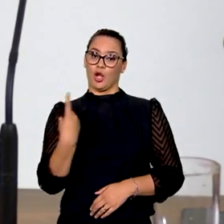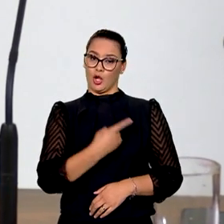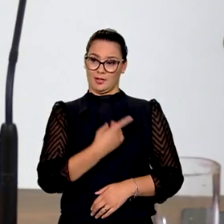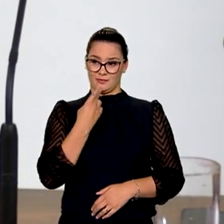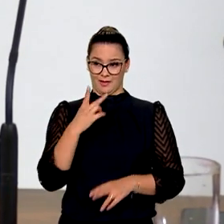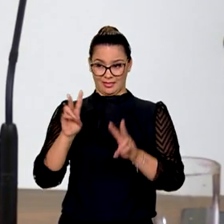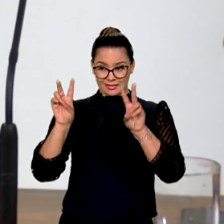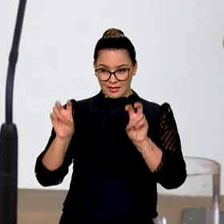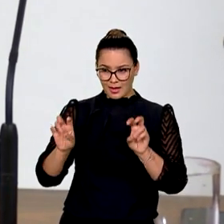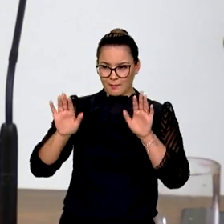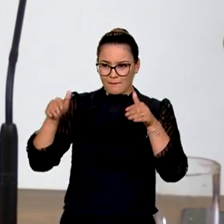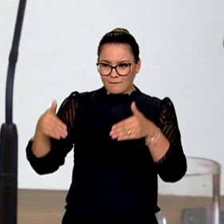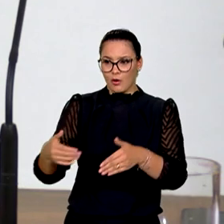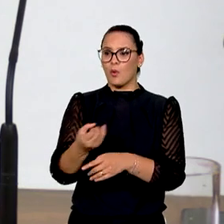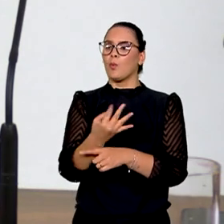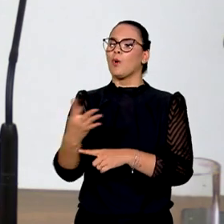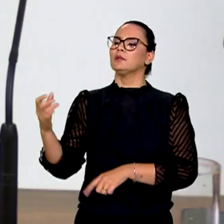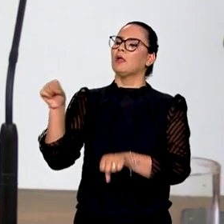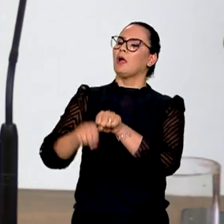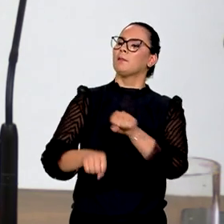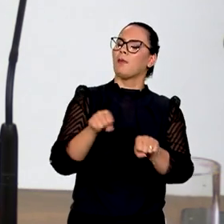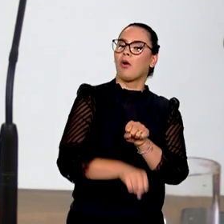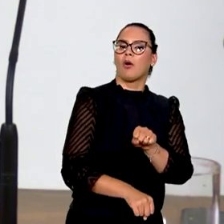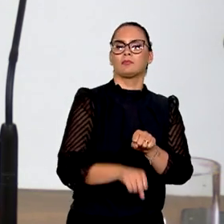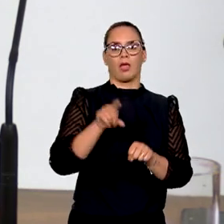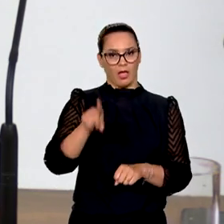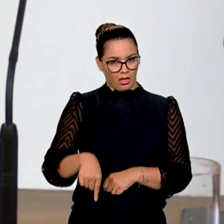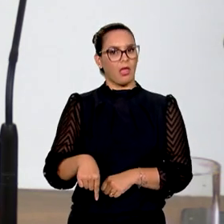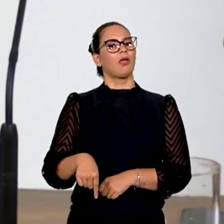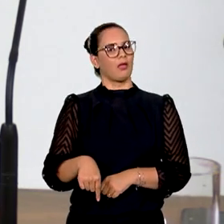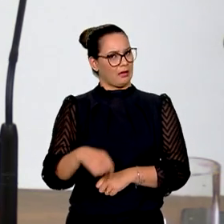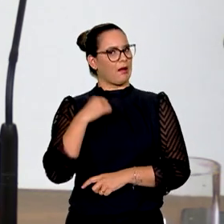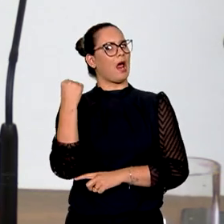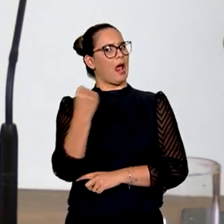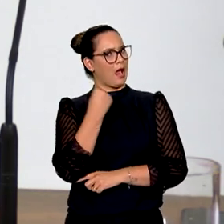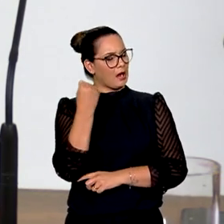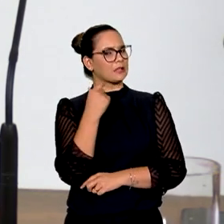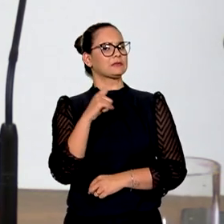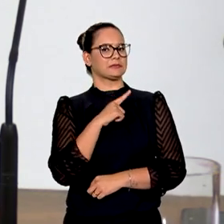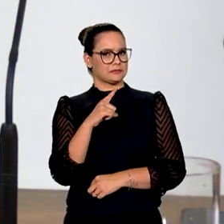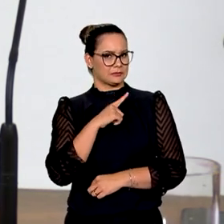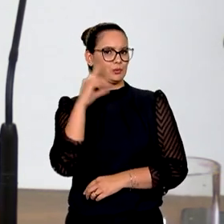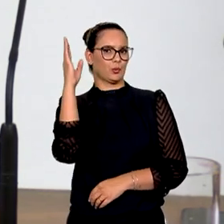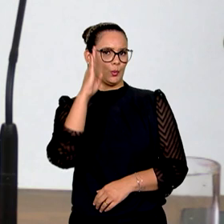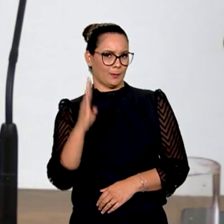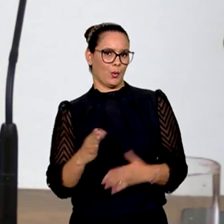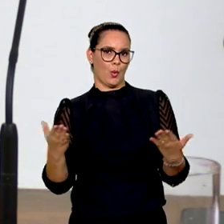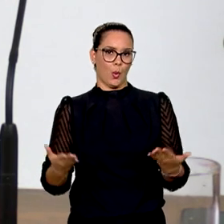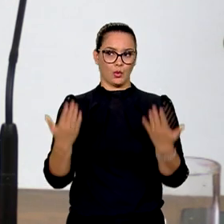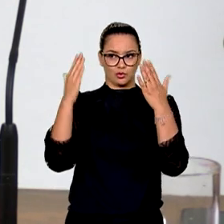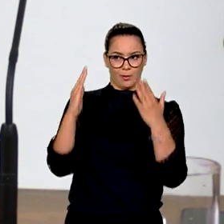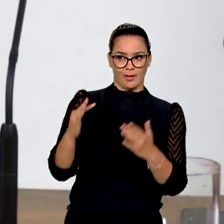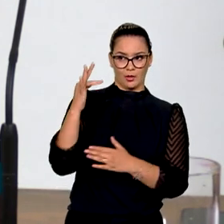tema, a gente foca muito na letalidade, que é uma das coisas mais graves que a gente tem no Brasil hoje em relação